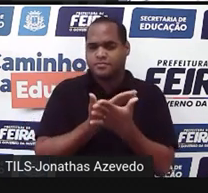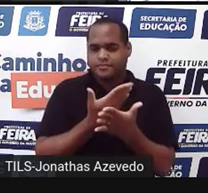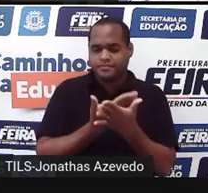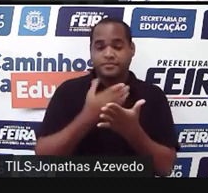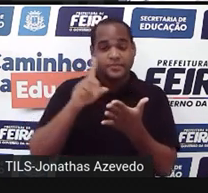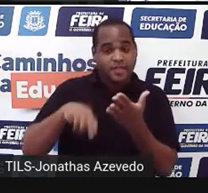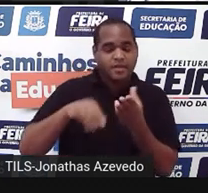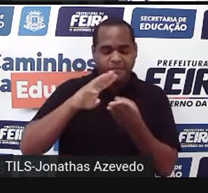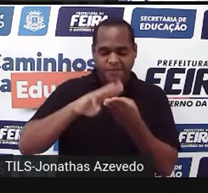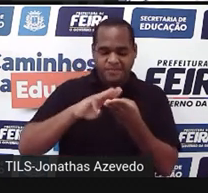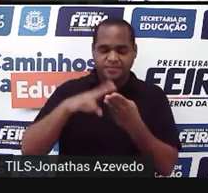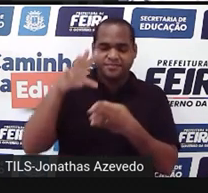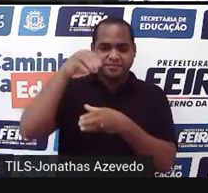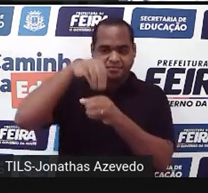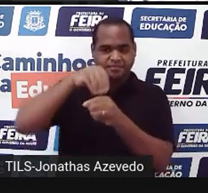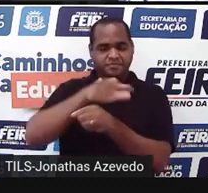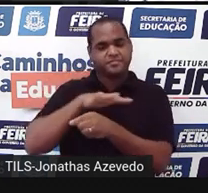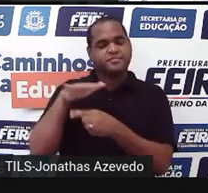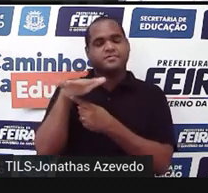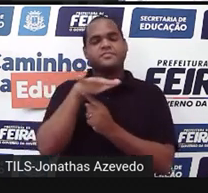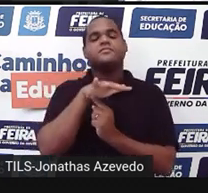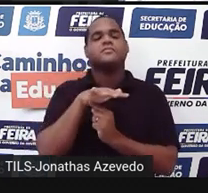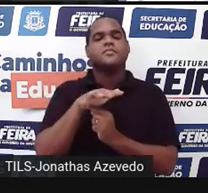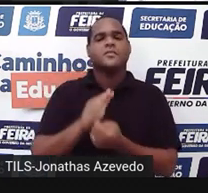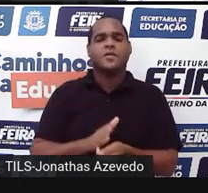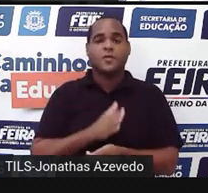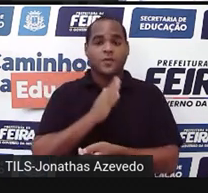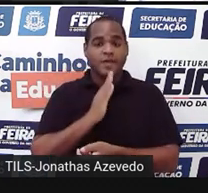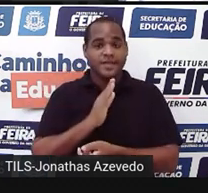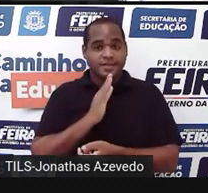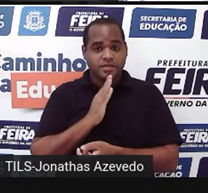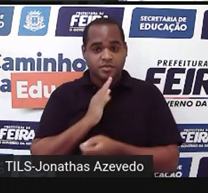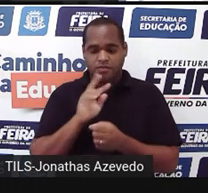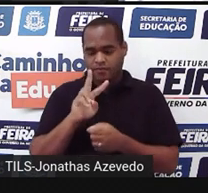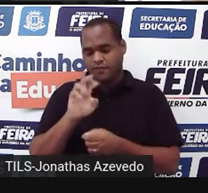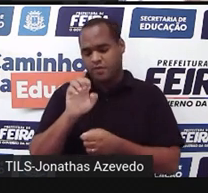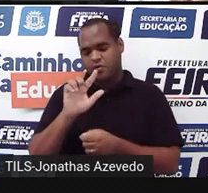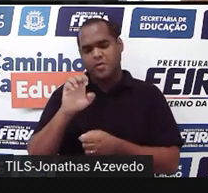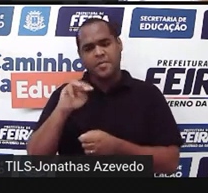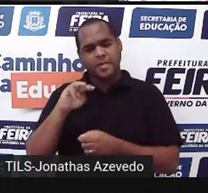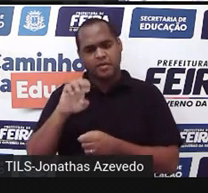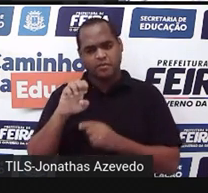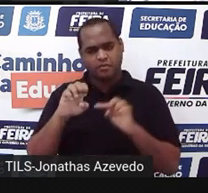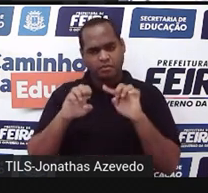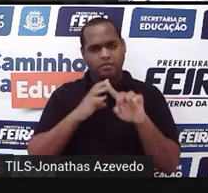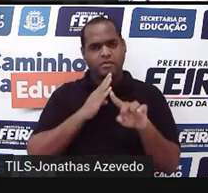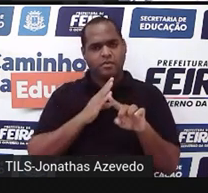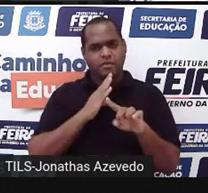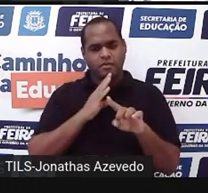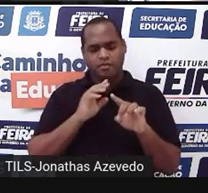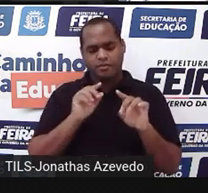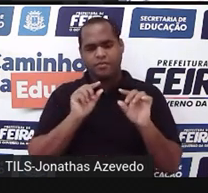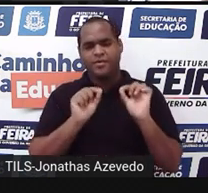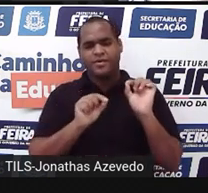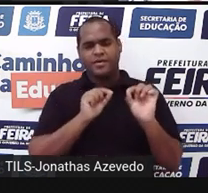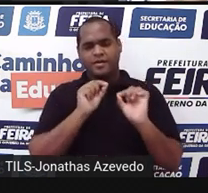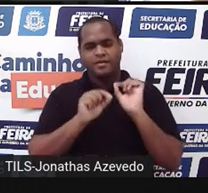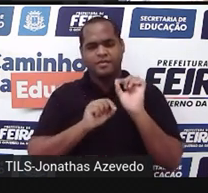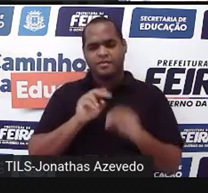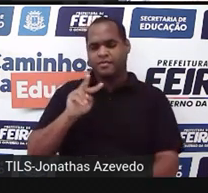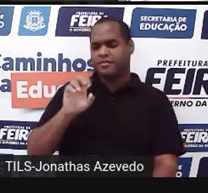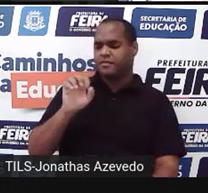pela matemática. Então, você conhece essa medida chamada volume. Você sabe o que é essa